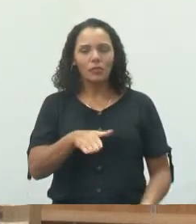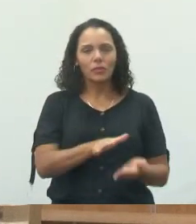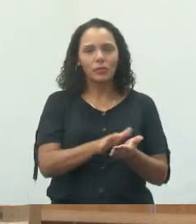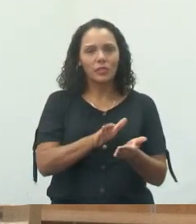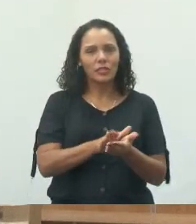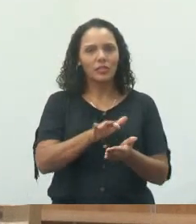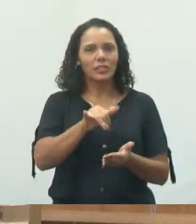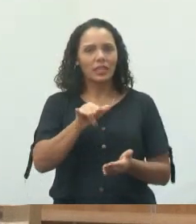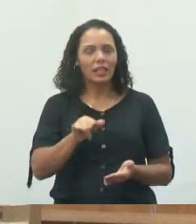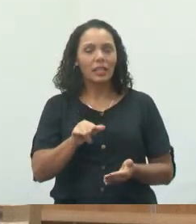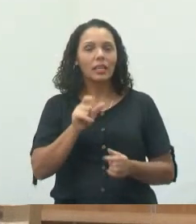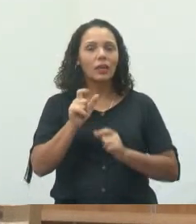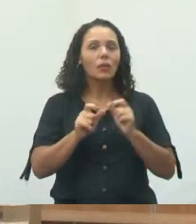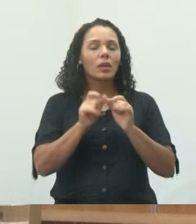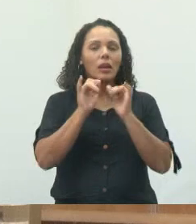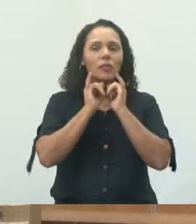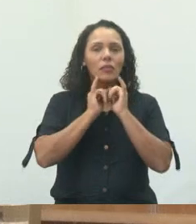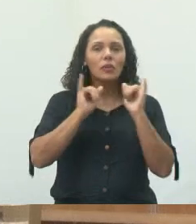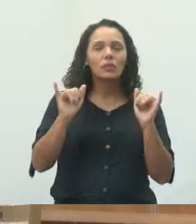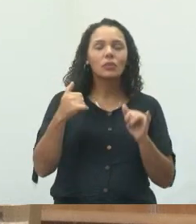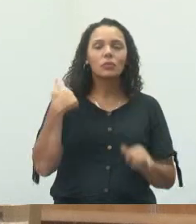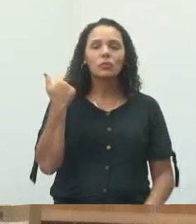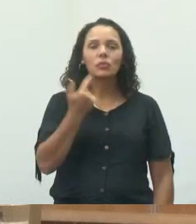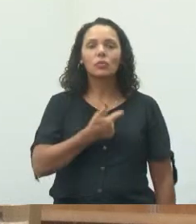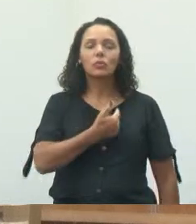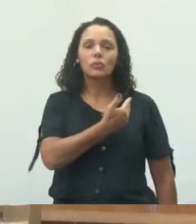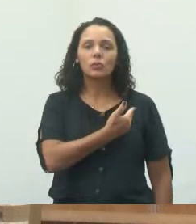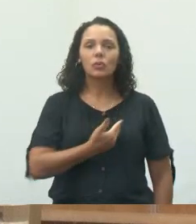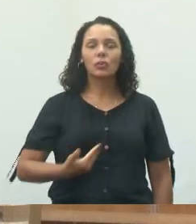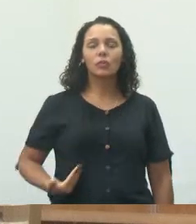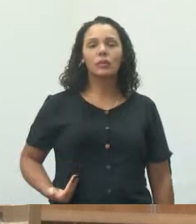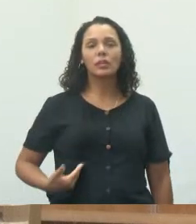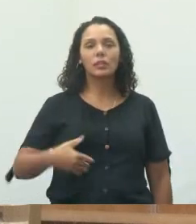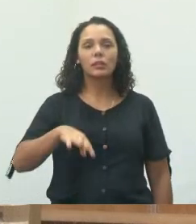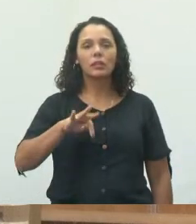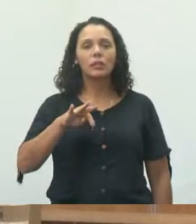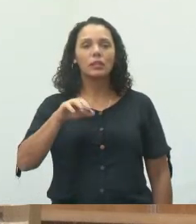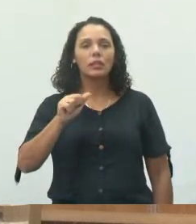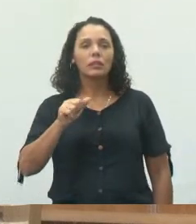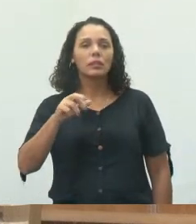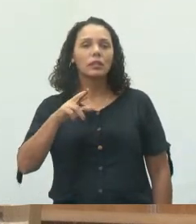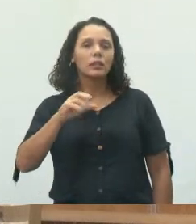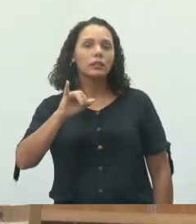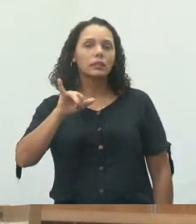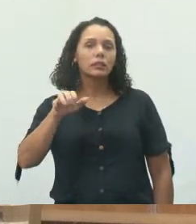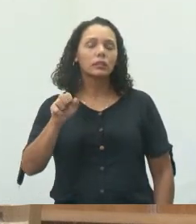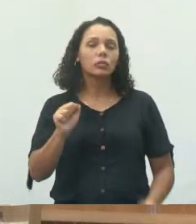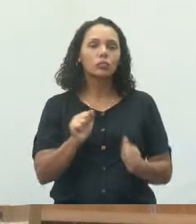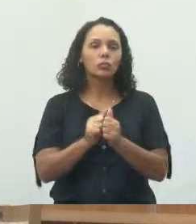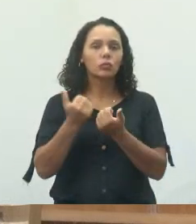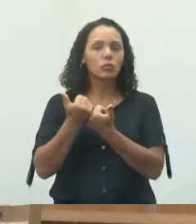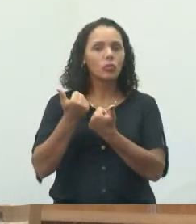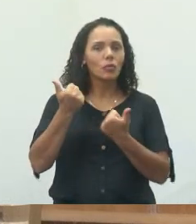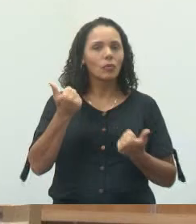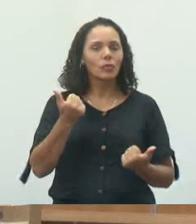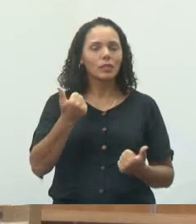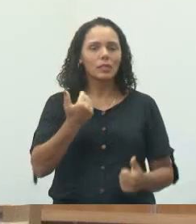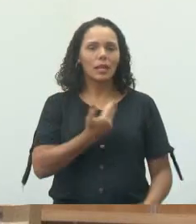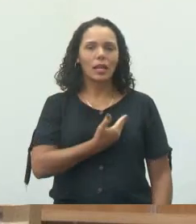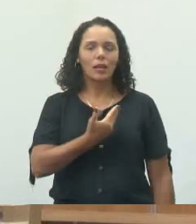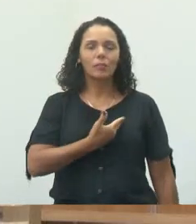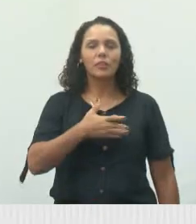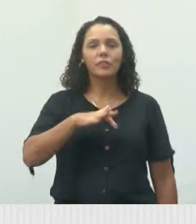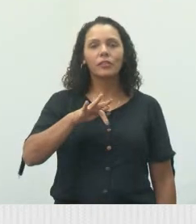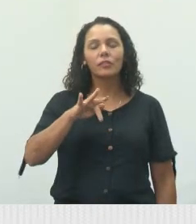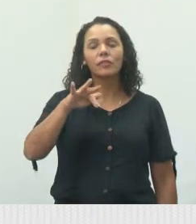boa nova, que foi o anúncio do nosso governador Tarcísio de Freitas, junto com o seu vice, nosso amigo Felício